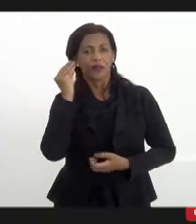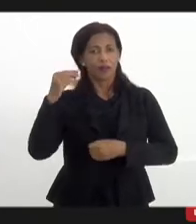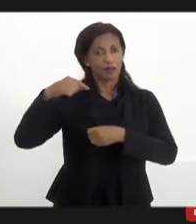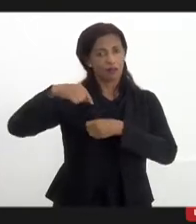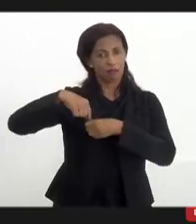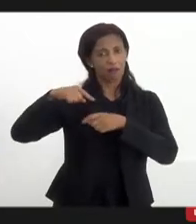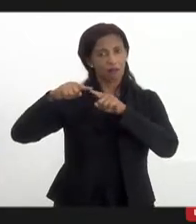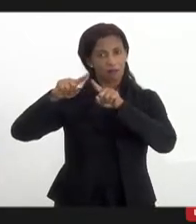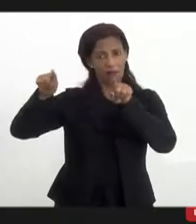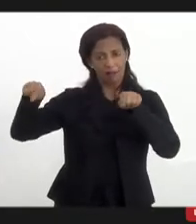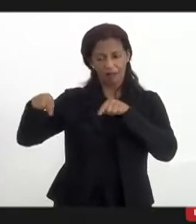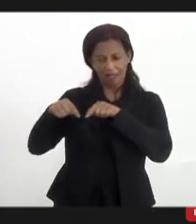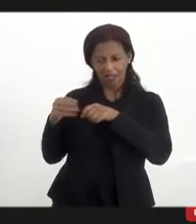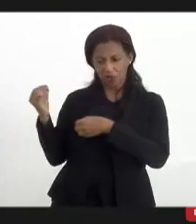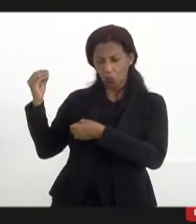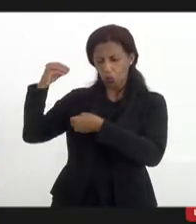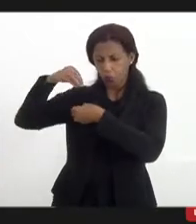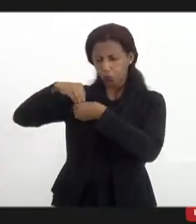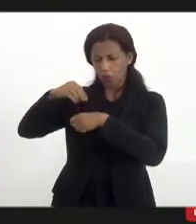da LERJ